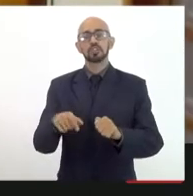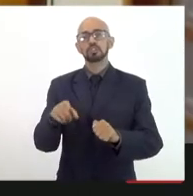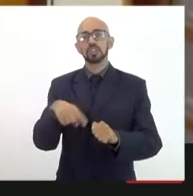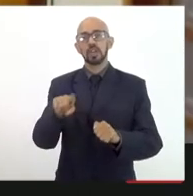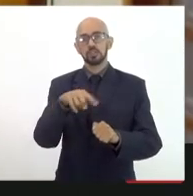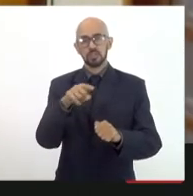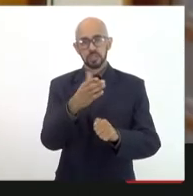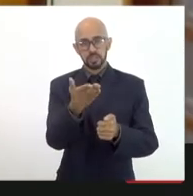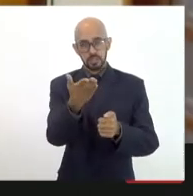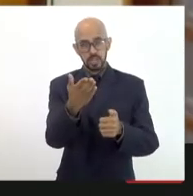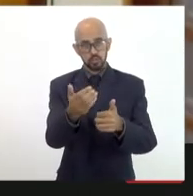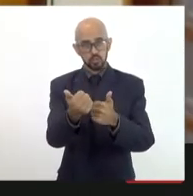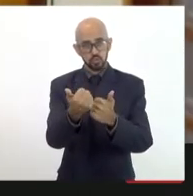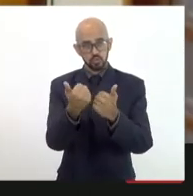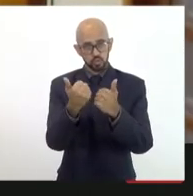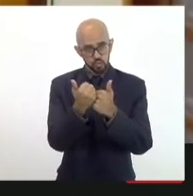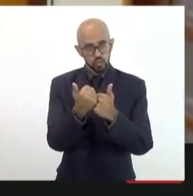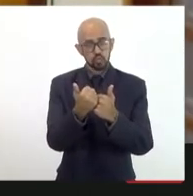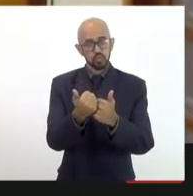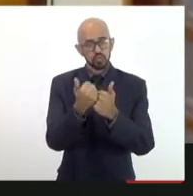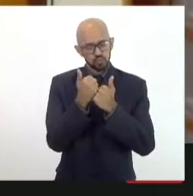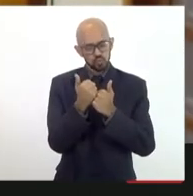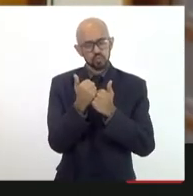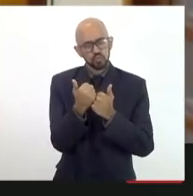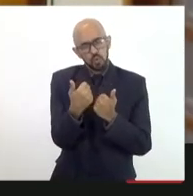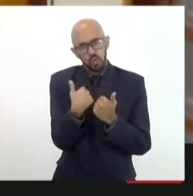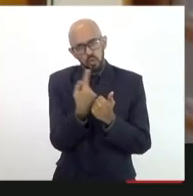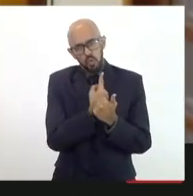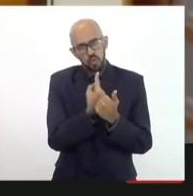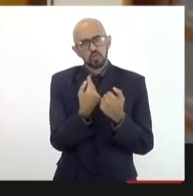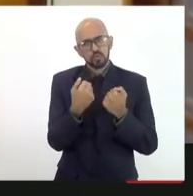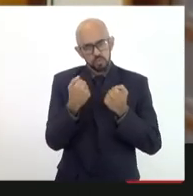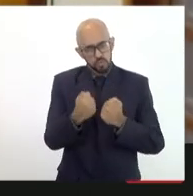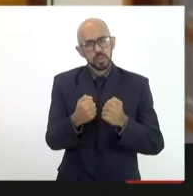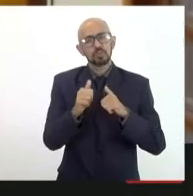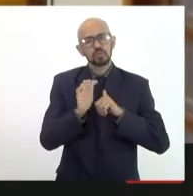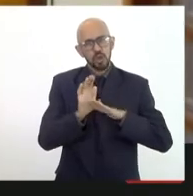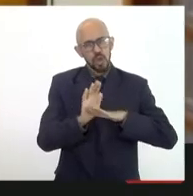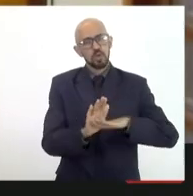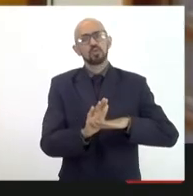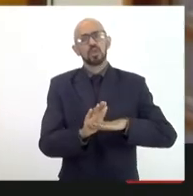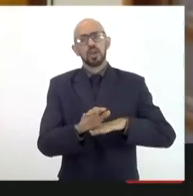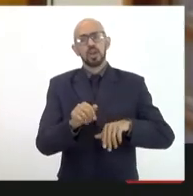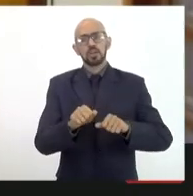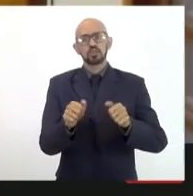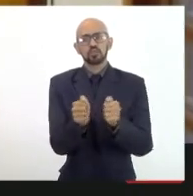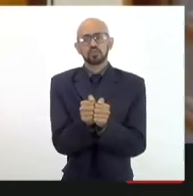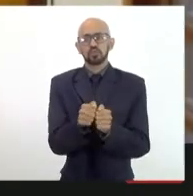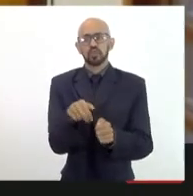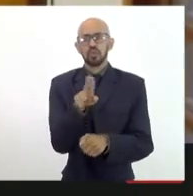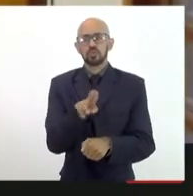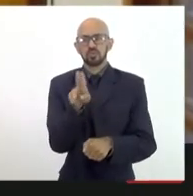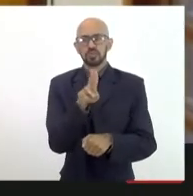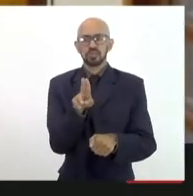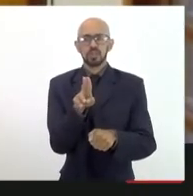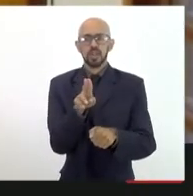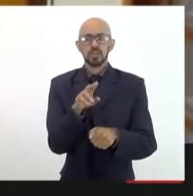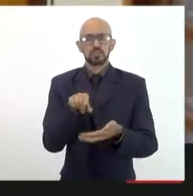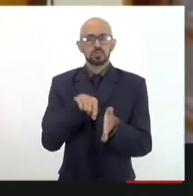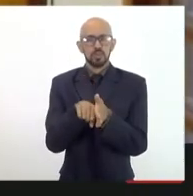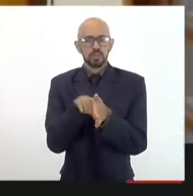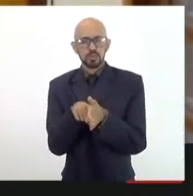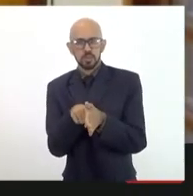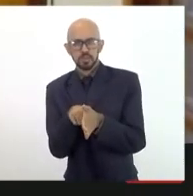Conselho Superior tem representação de todas as universidades, institutos de pesquisa e de